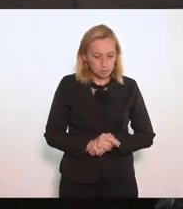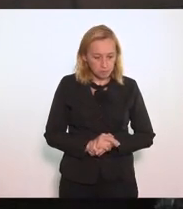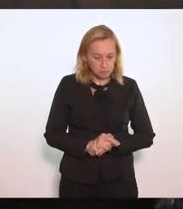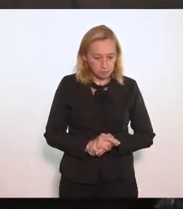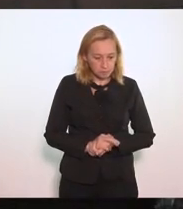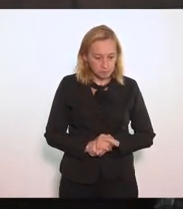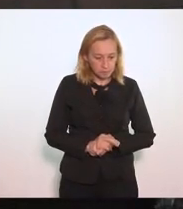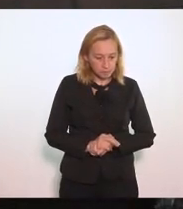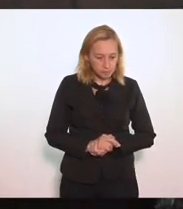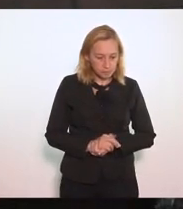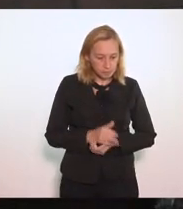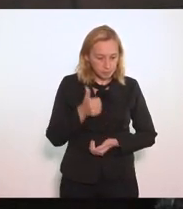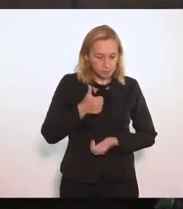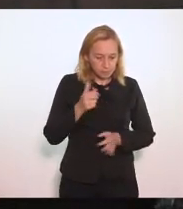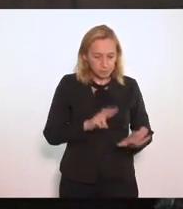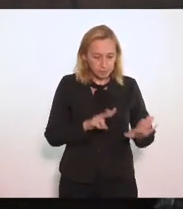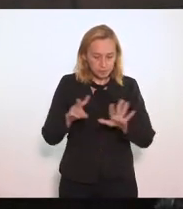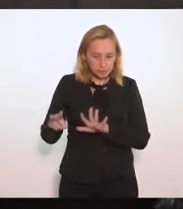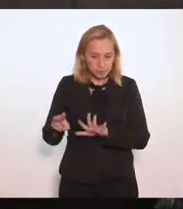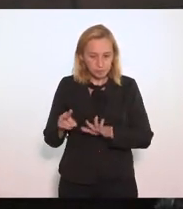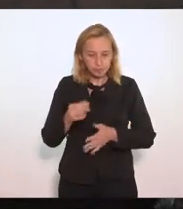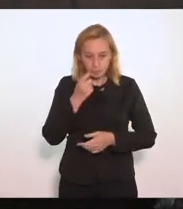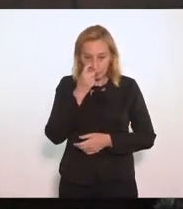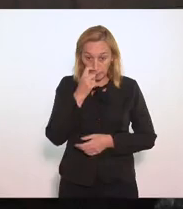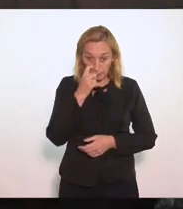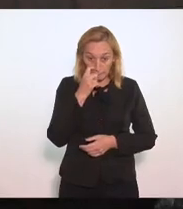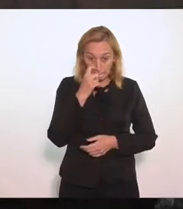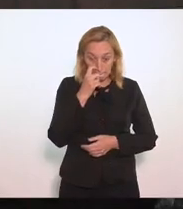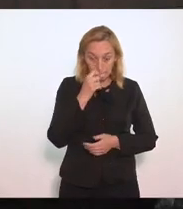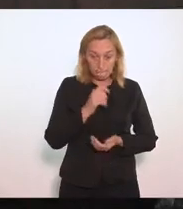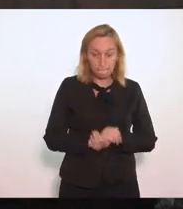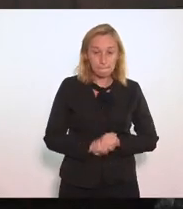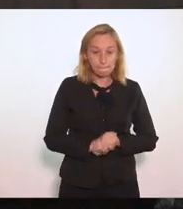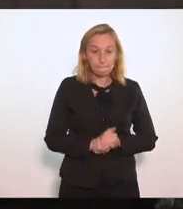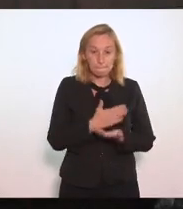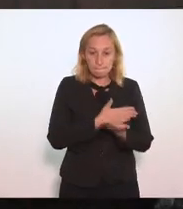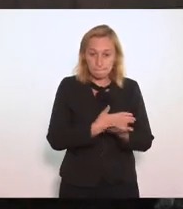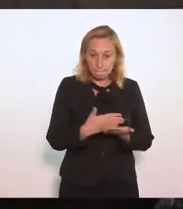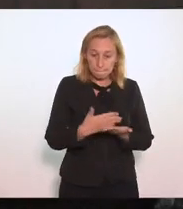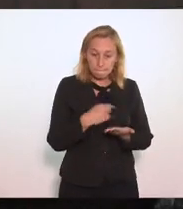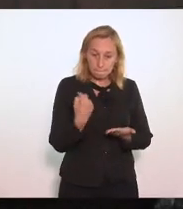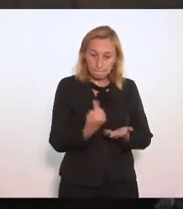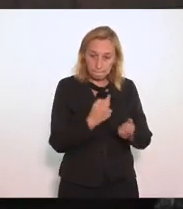Na primeira Semana Da legislatura Que então Começava